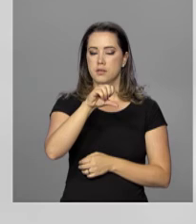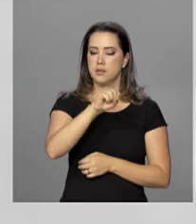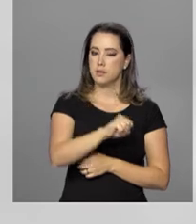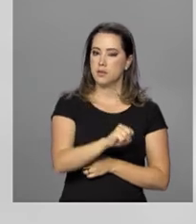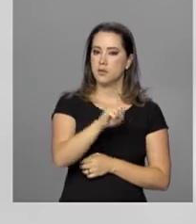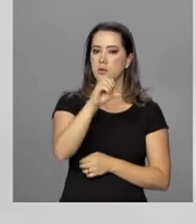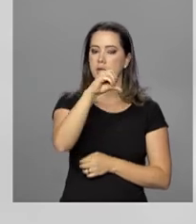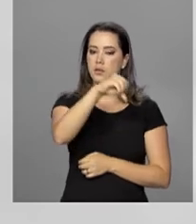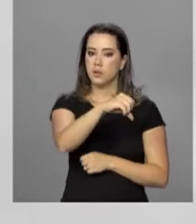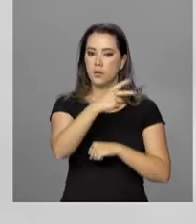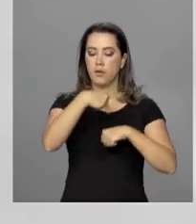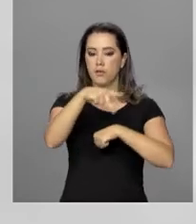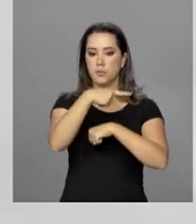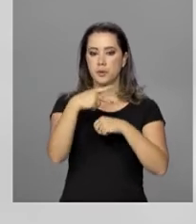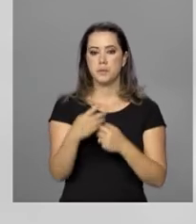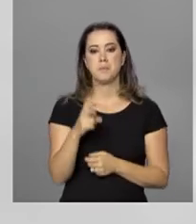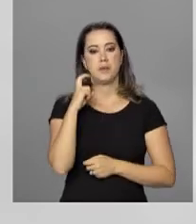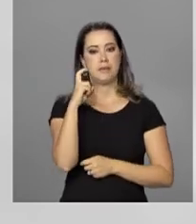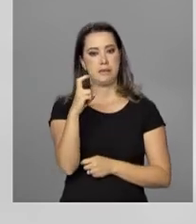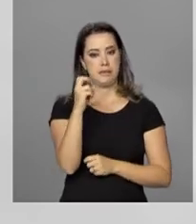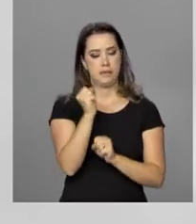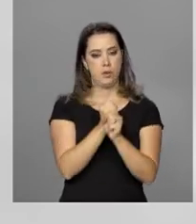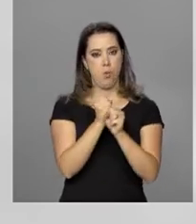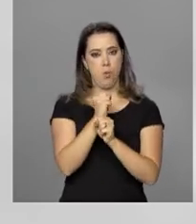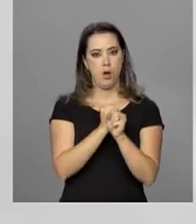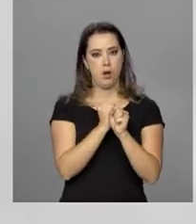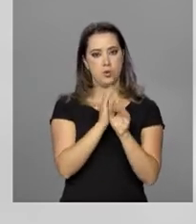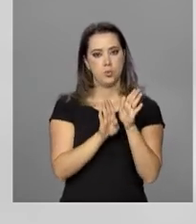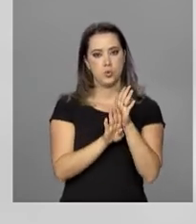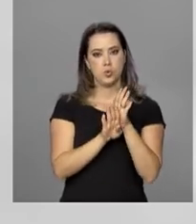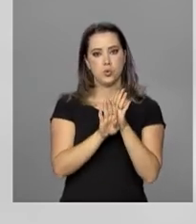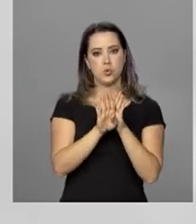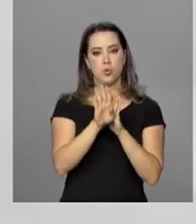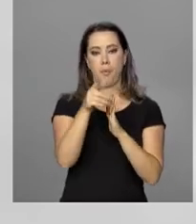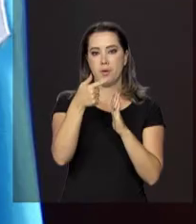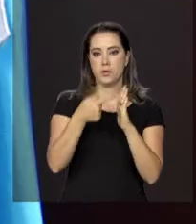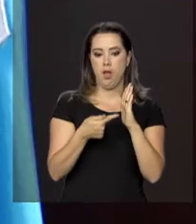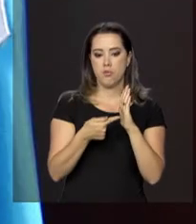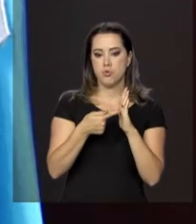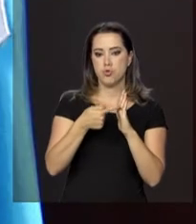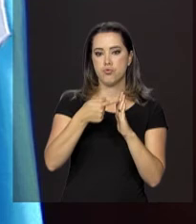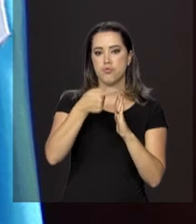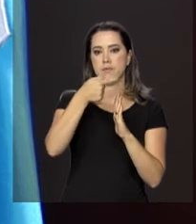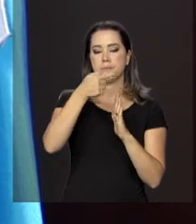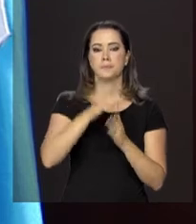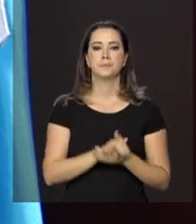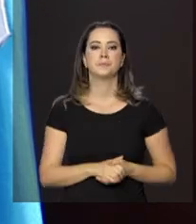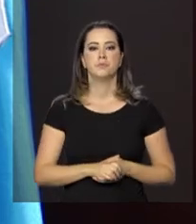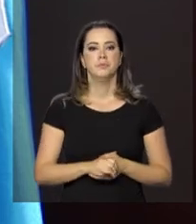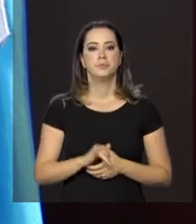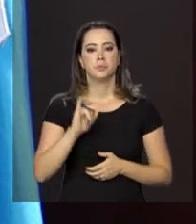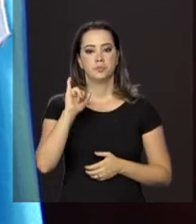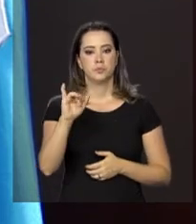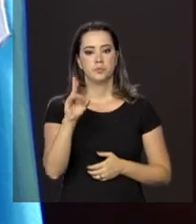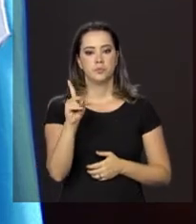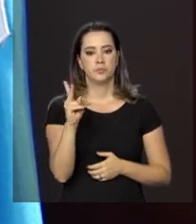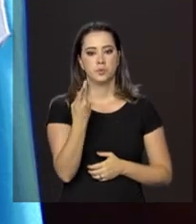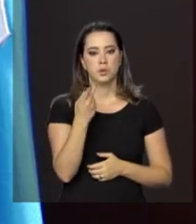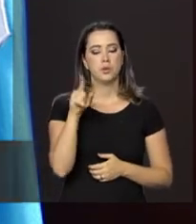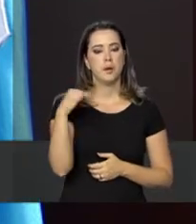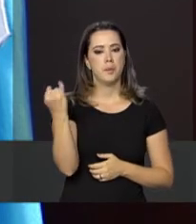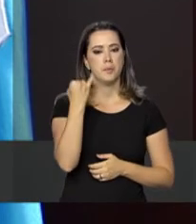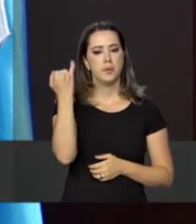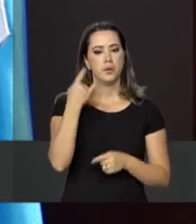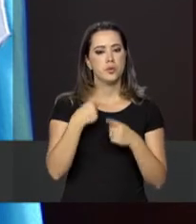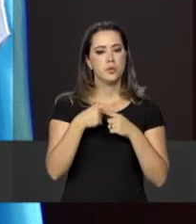Nos últimos cinco anos, o Brasil subiu sete posições no ranking. O IDH é importante porque ele supera a